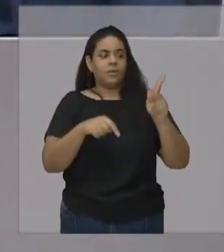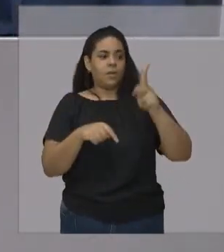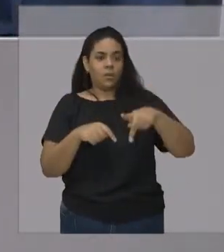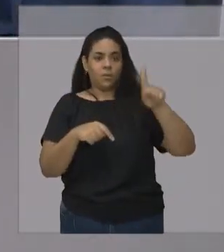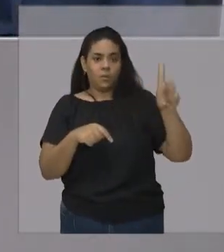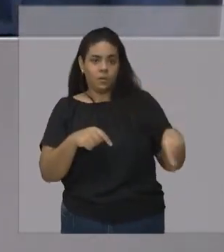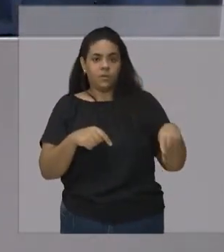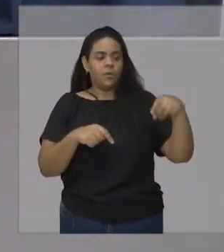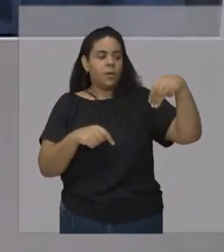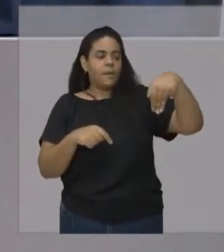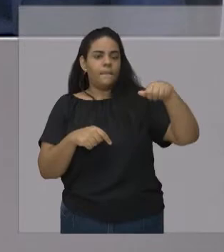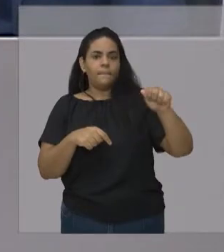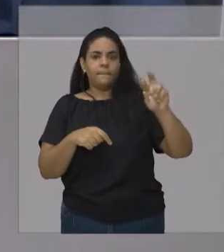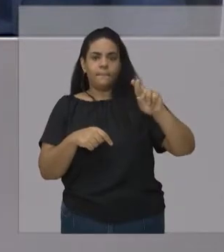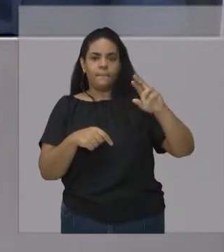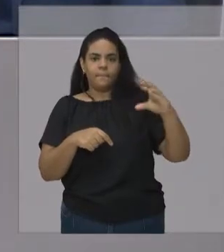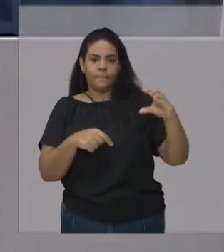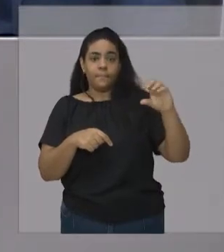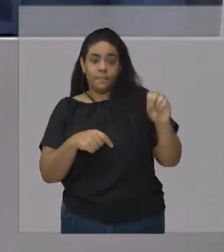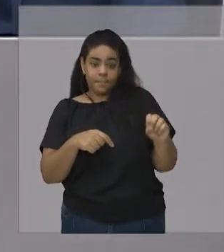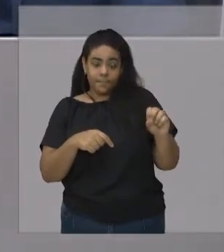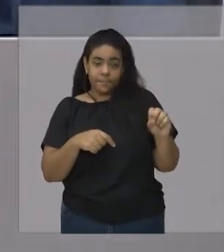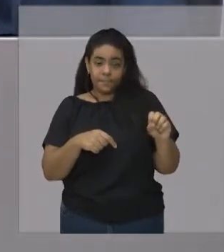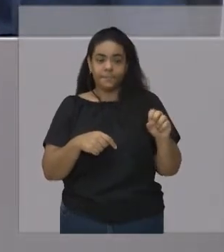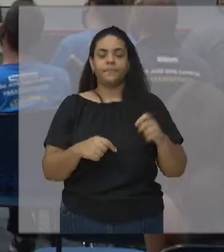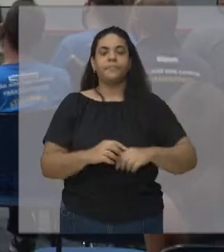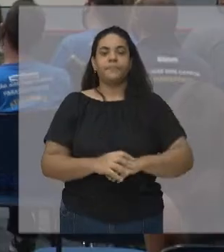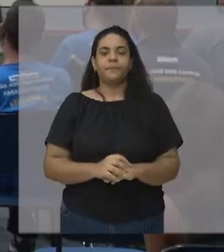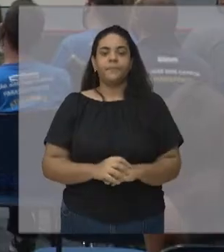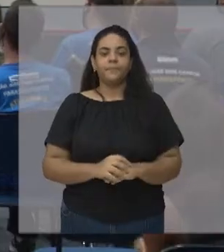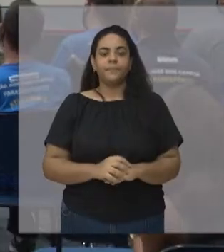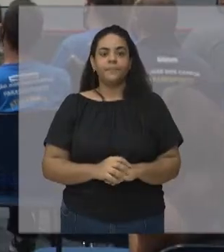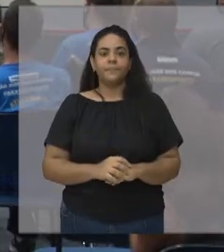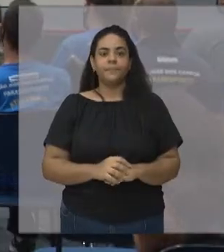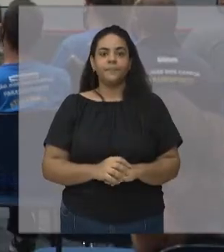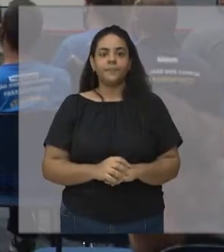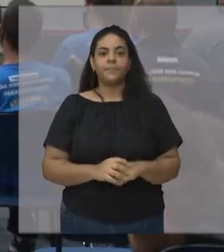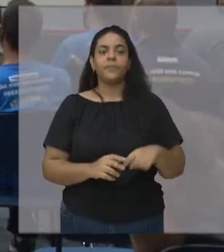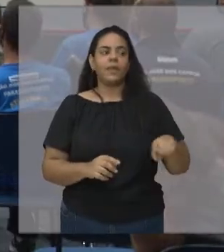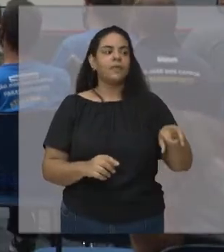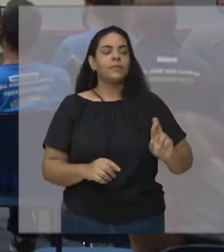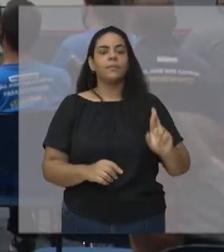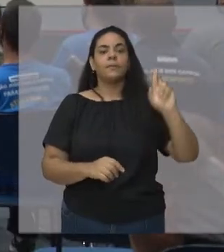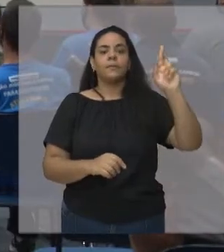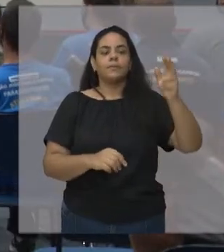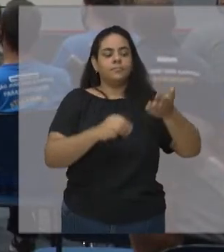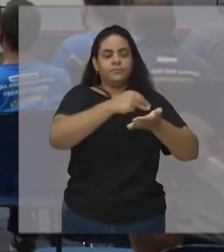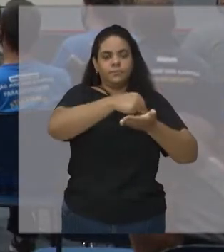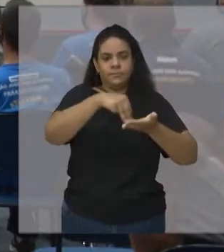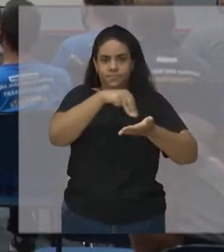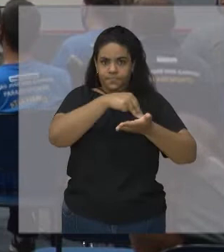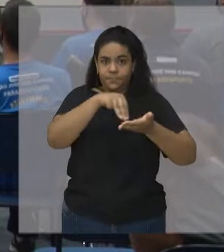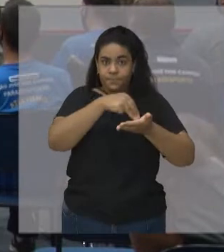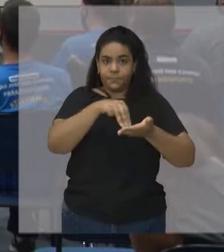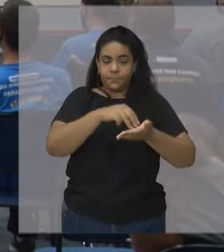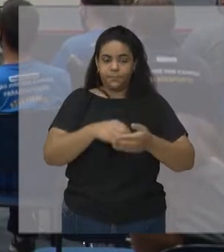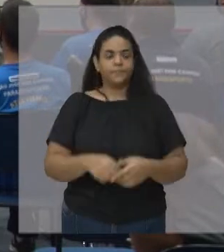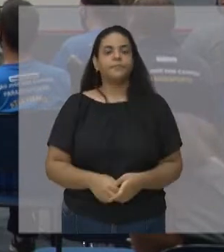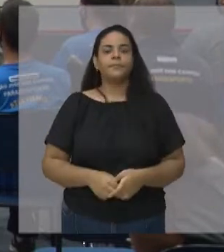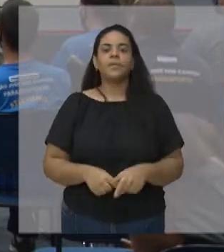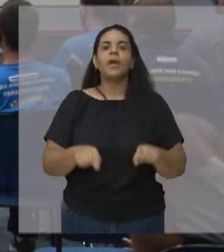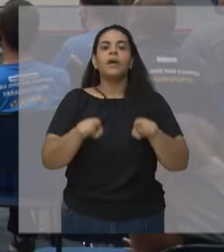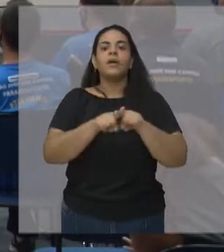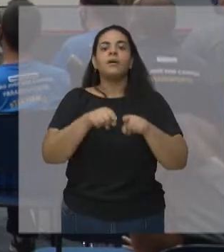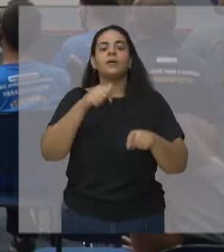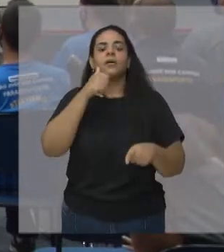Olivato, diretor de alto rendimento, representando também a Secretaria de Governância, a nossa querida Secretária de